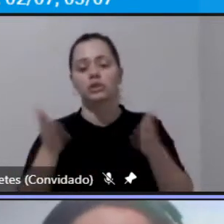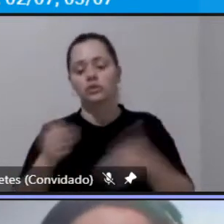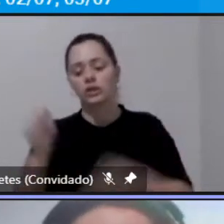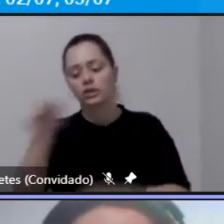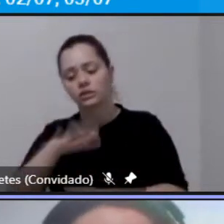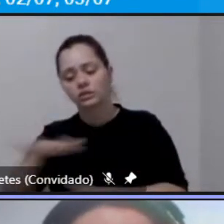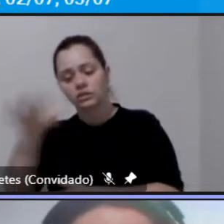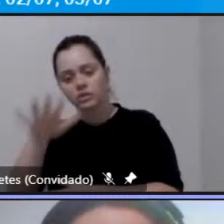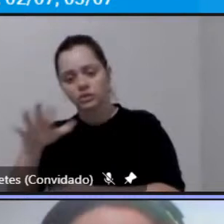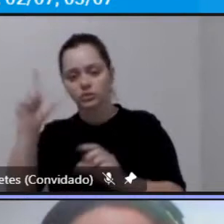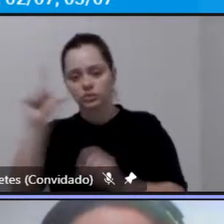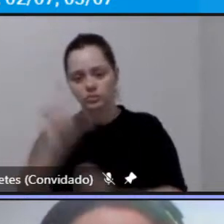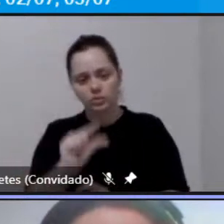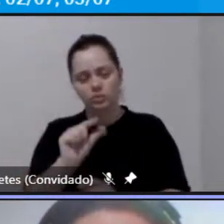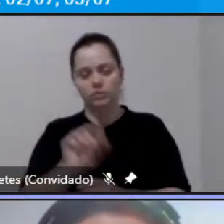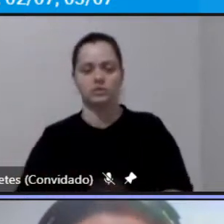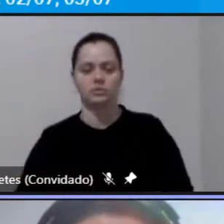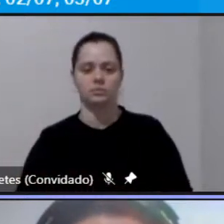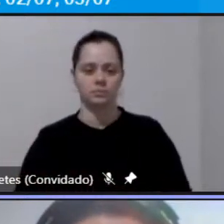passar